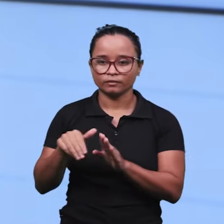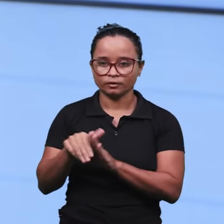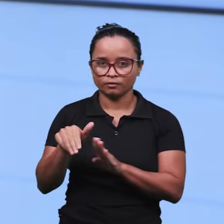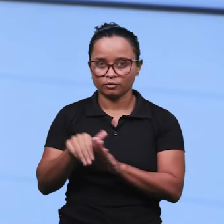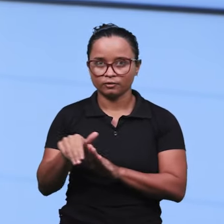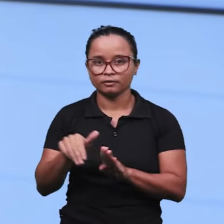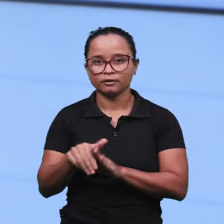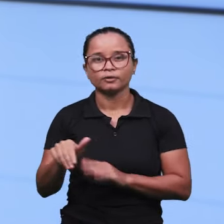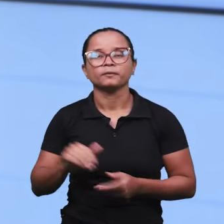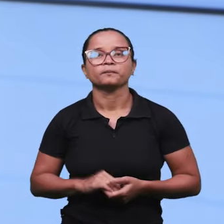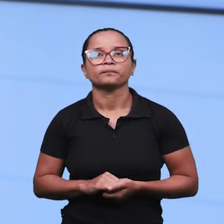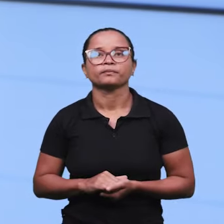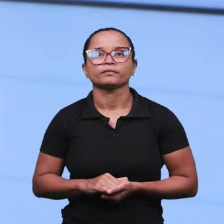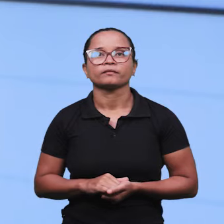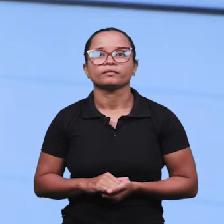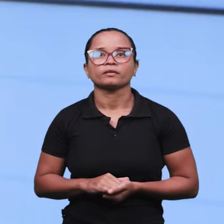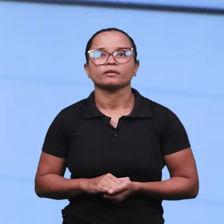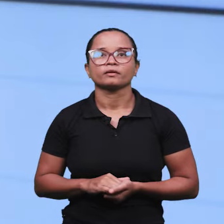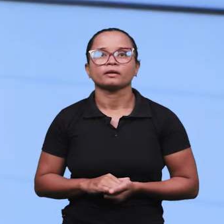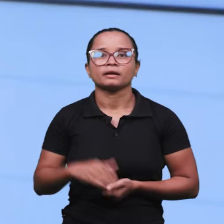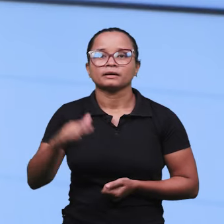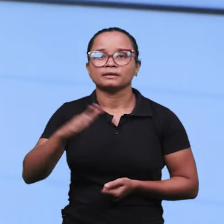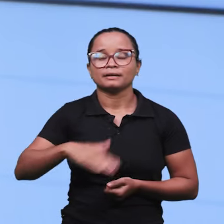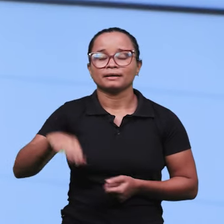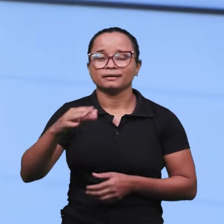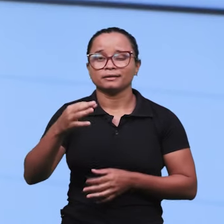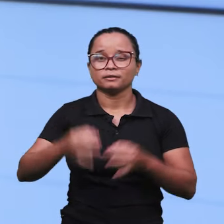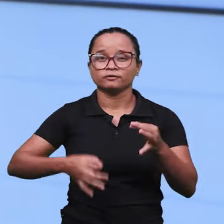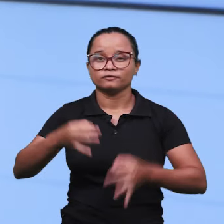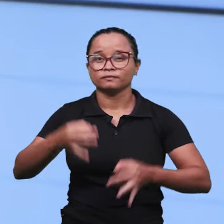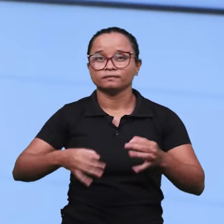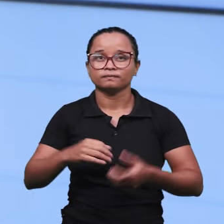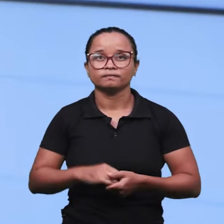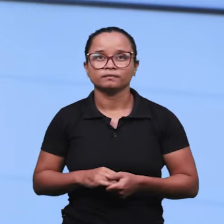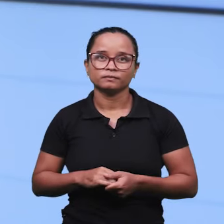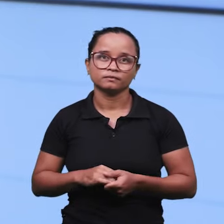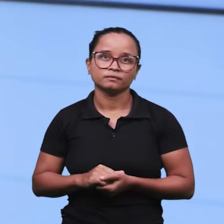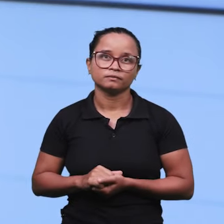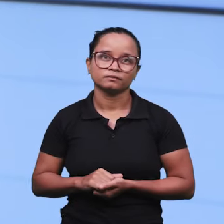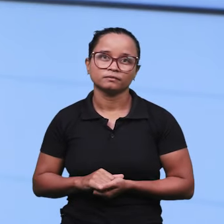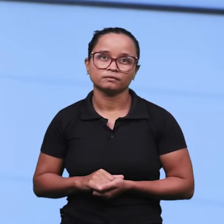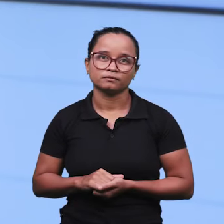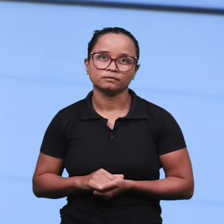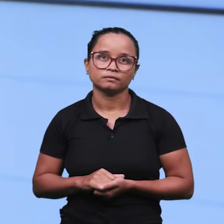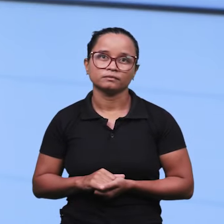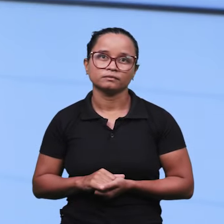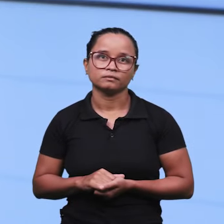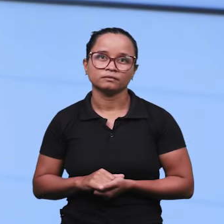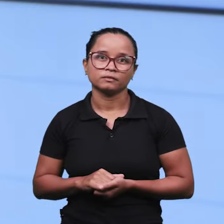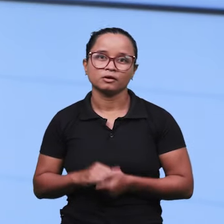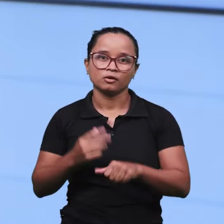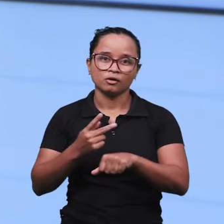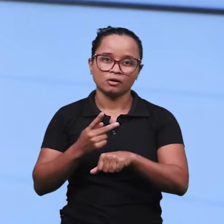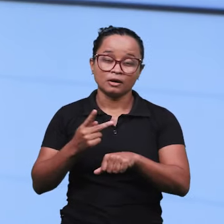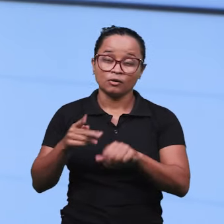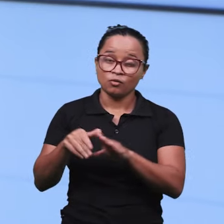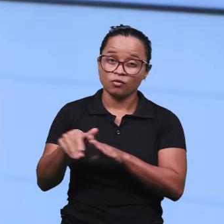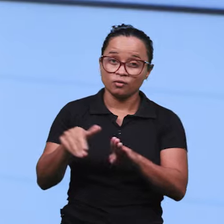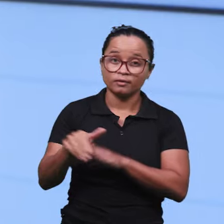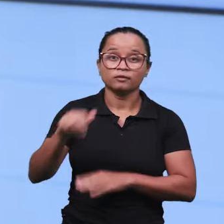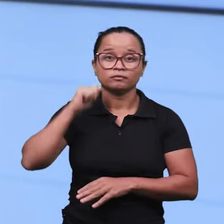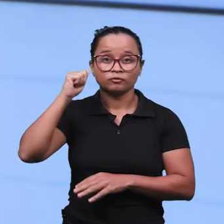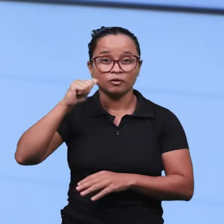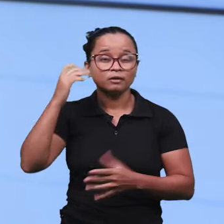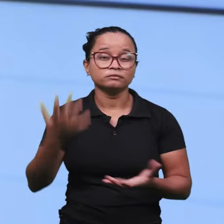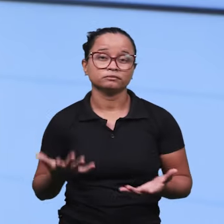orientação, né, do jurídico e procurar aí a orientação previdenciária, porque ele